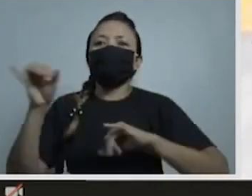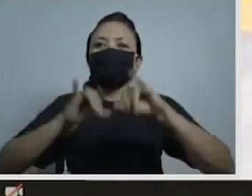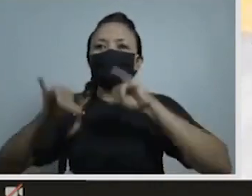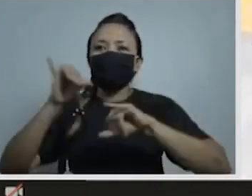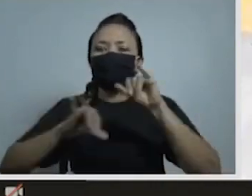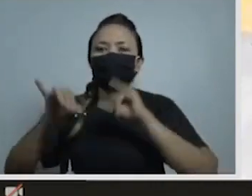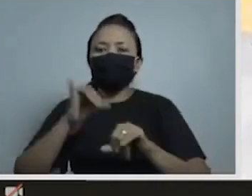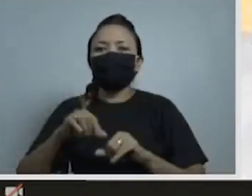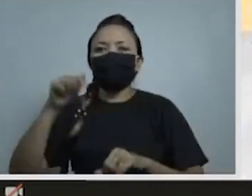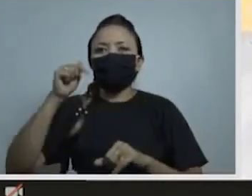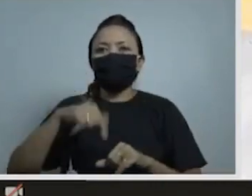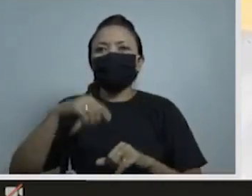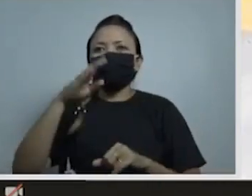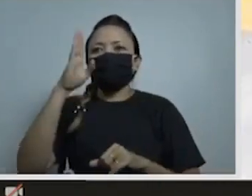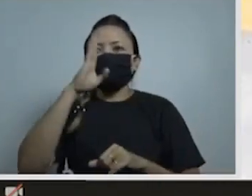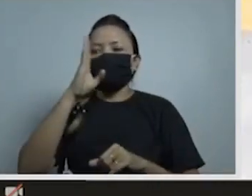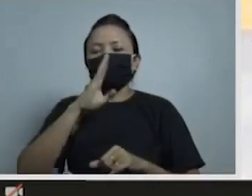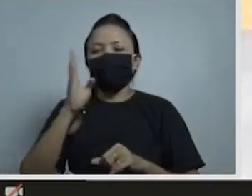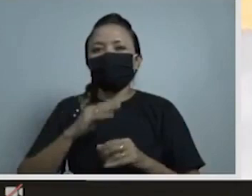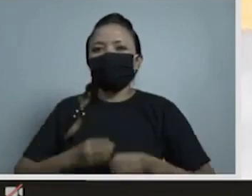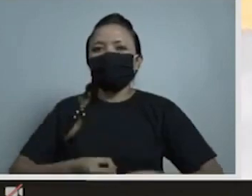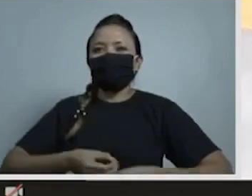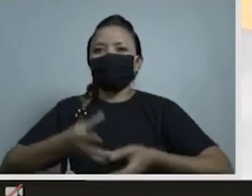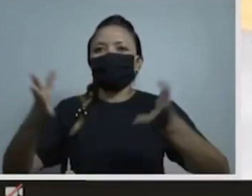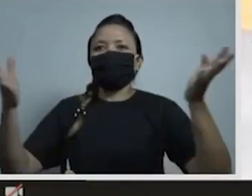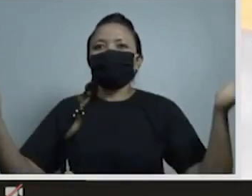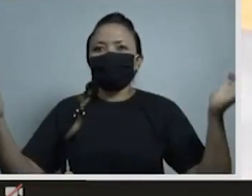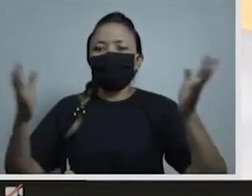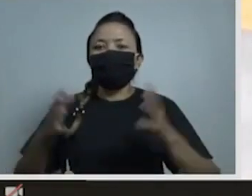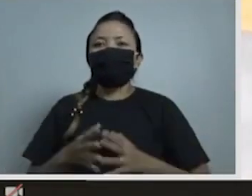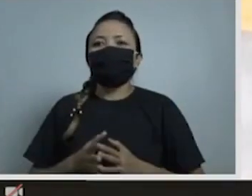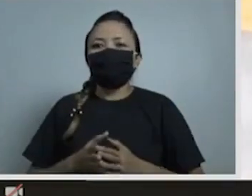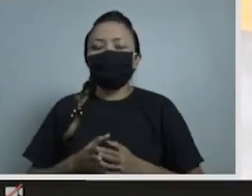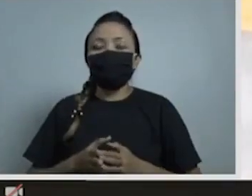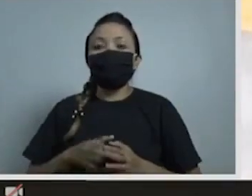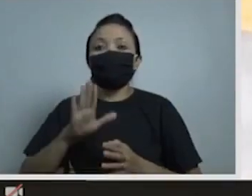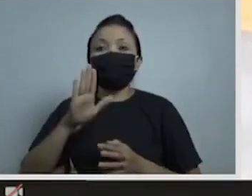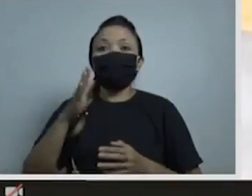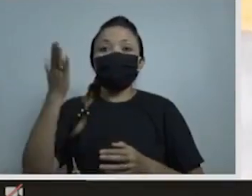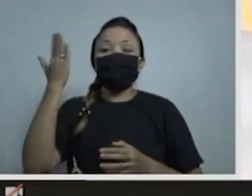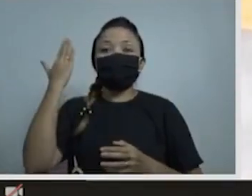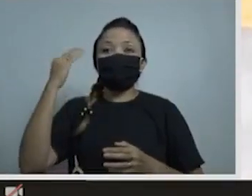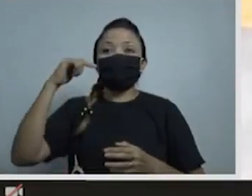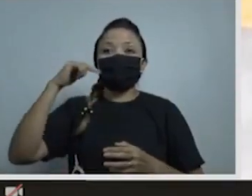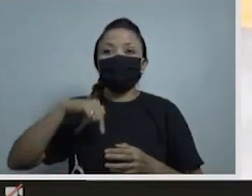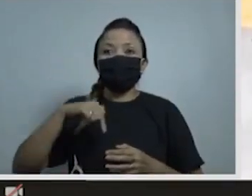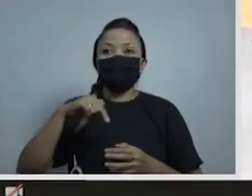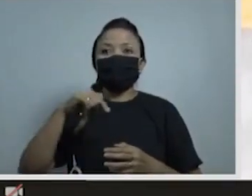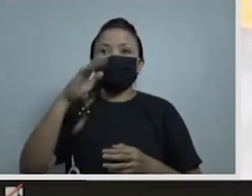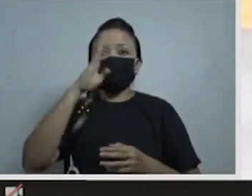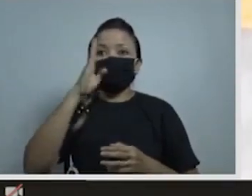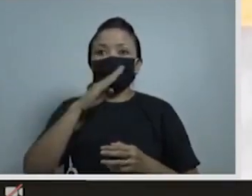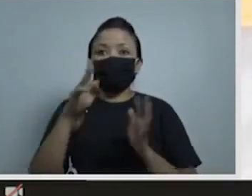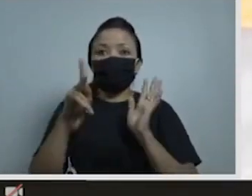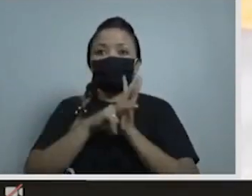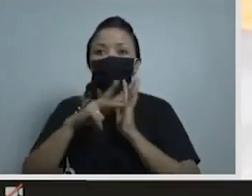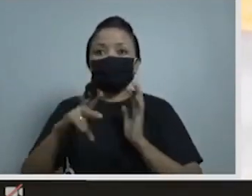dizer, vacina. Essa é a verdade. Nunca tivemos. Nossos antigos